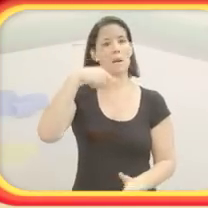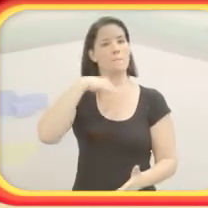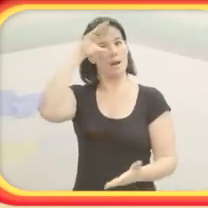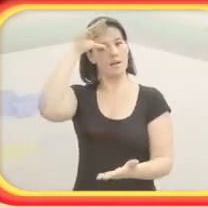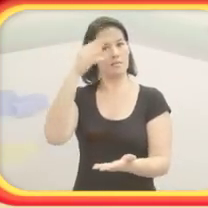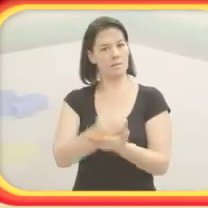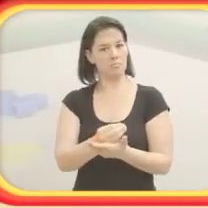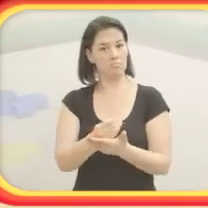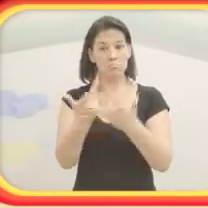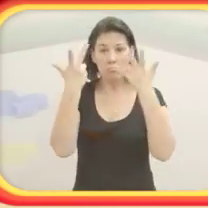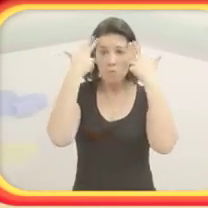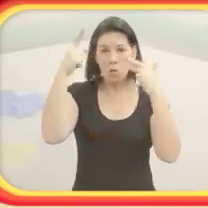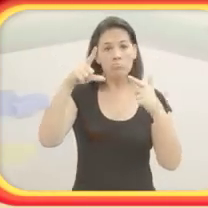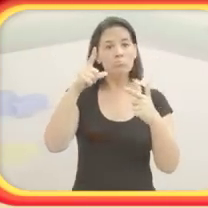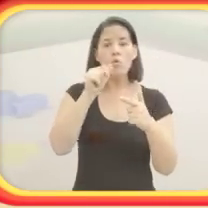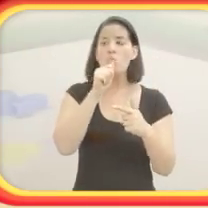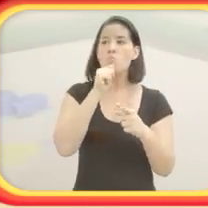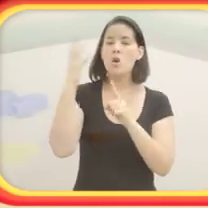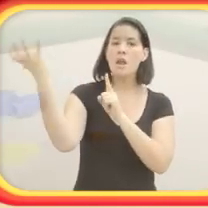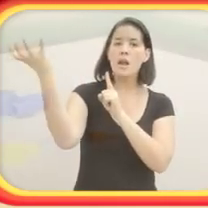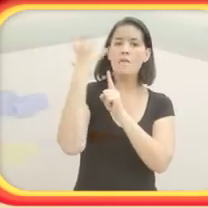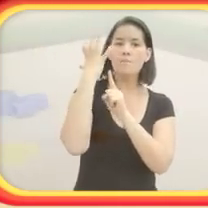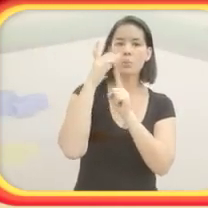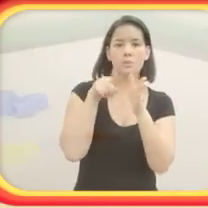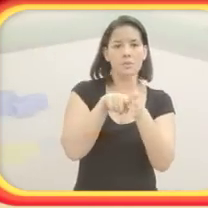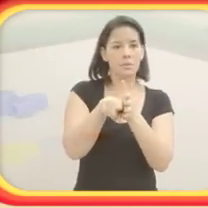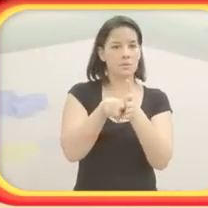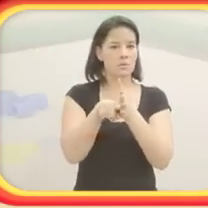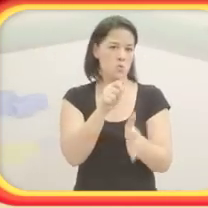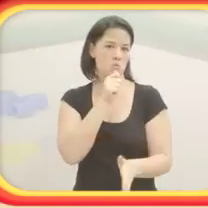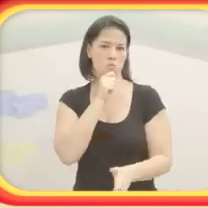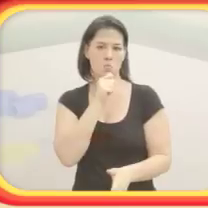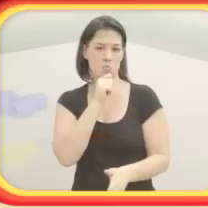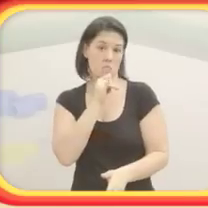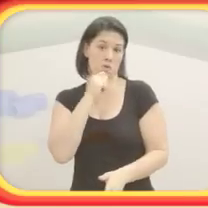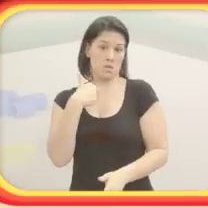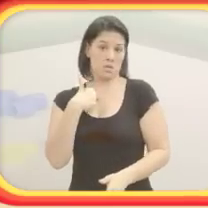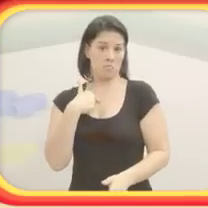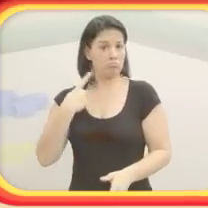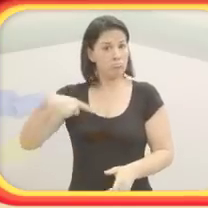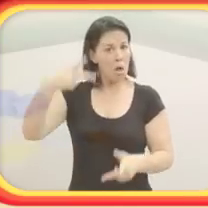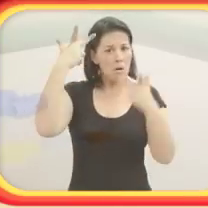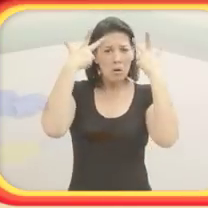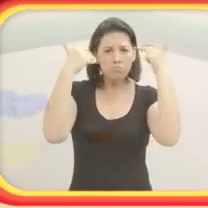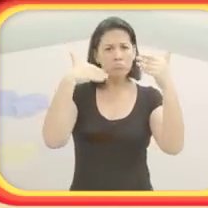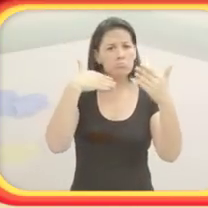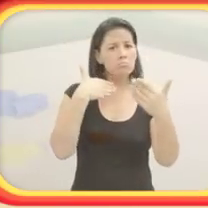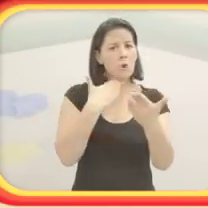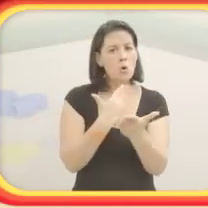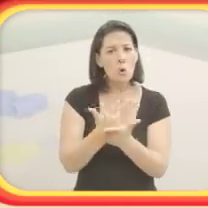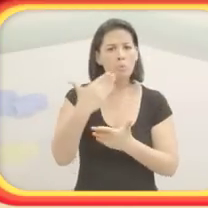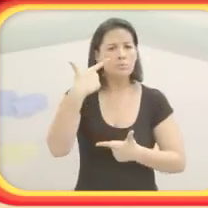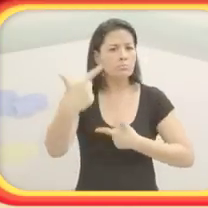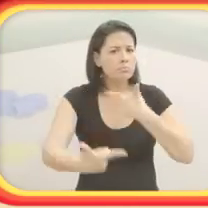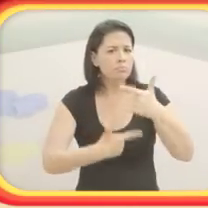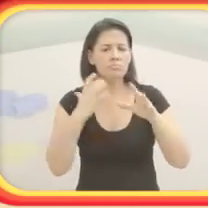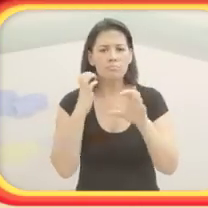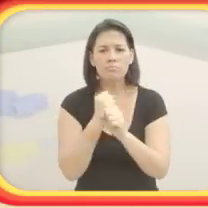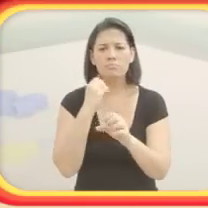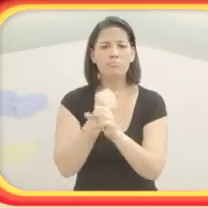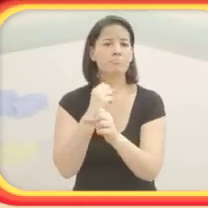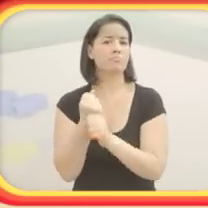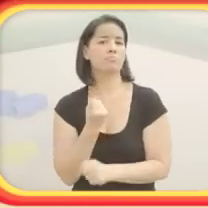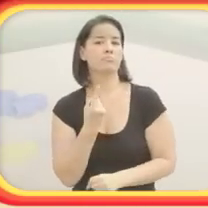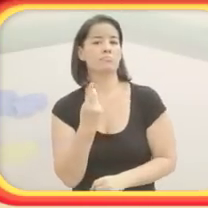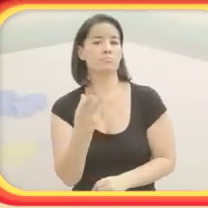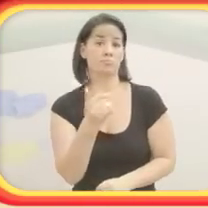Por quê? Porque eles tentam outros caminhos para conseguir solucionar o problema. E aí que foi um ponto muito interessante